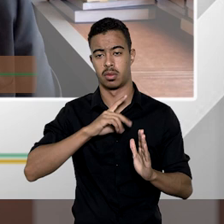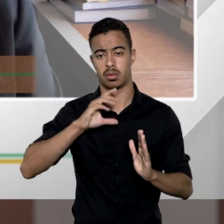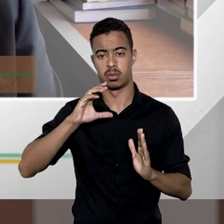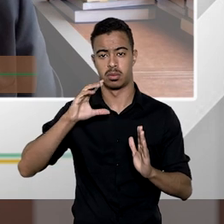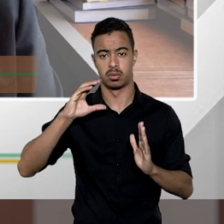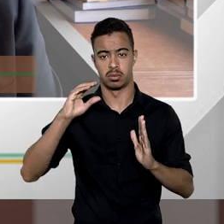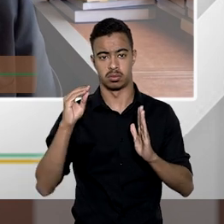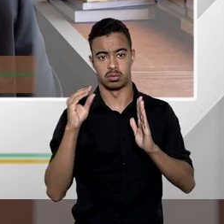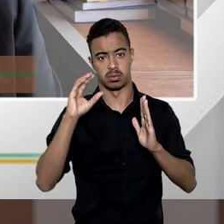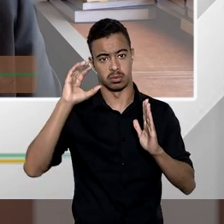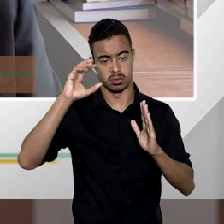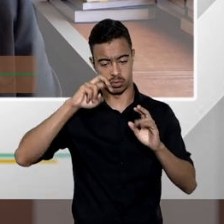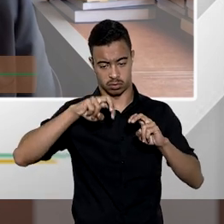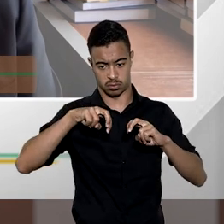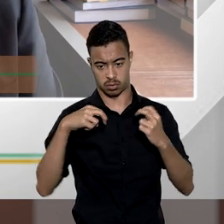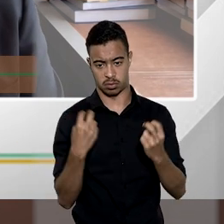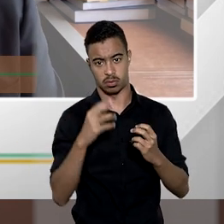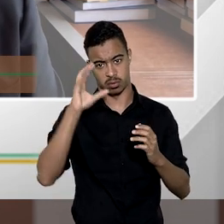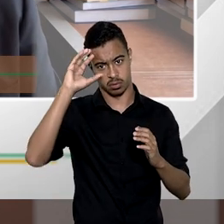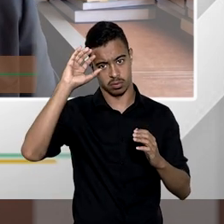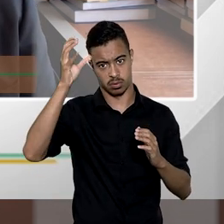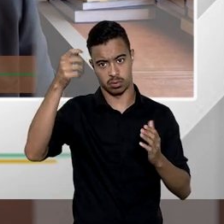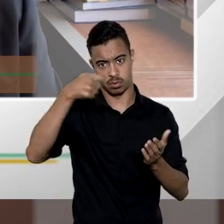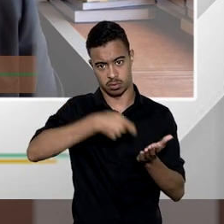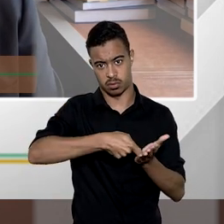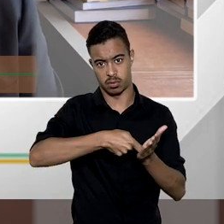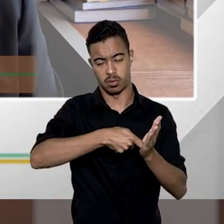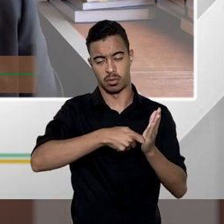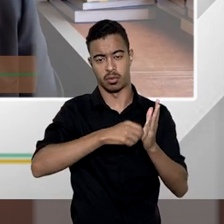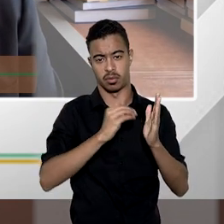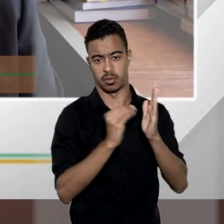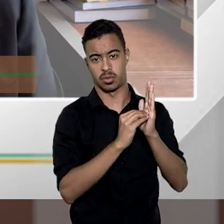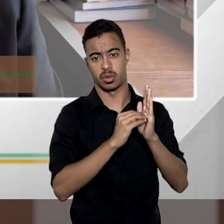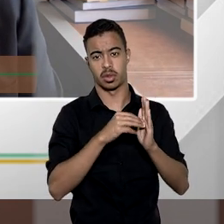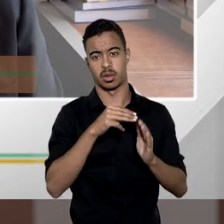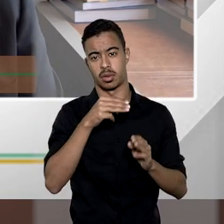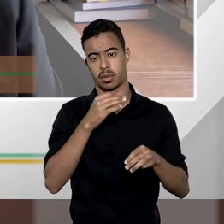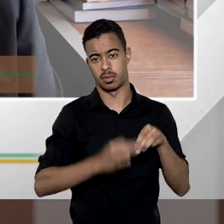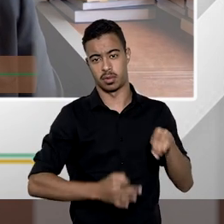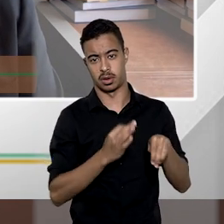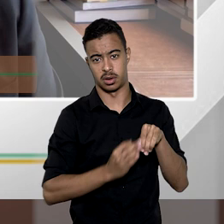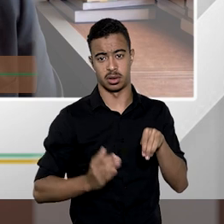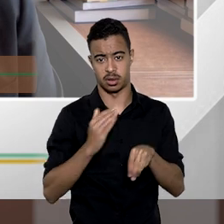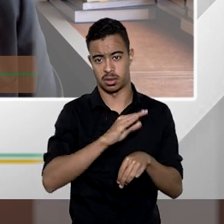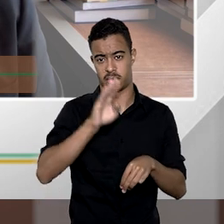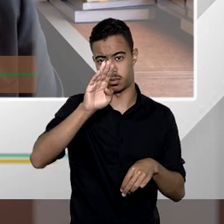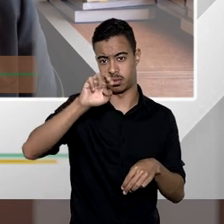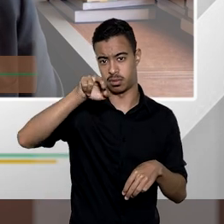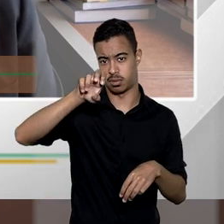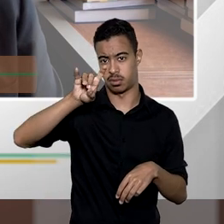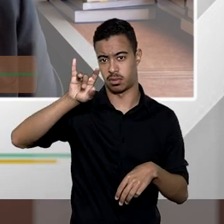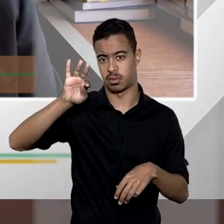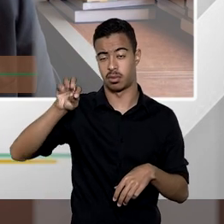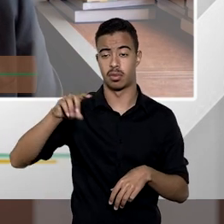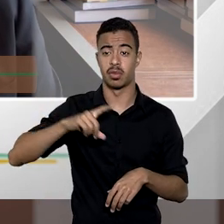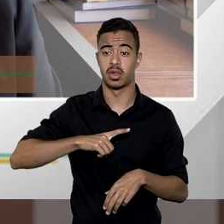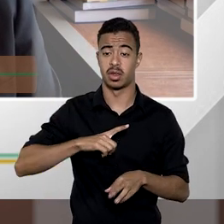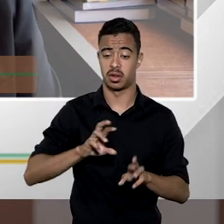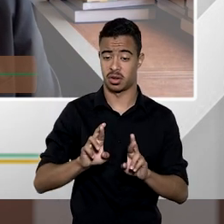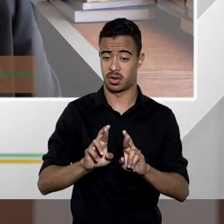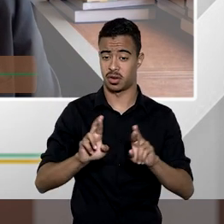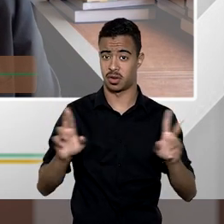.571.238 de relatoria do eminente ministro Benedito Gonçalves que ele diz que há uma diferença